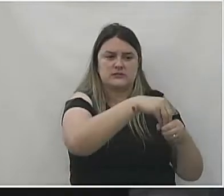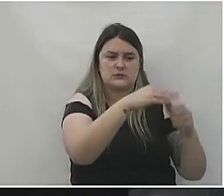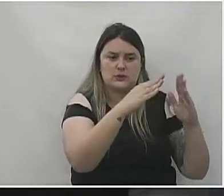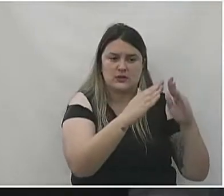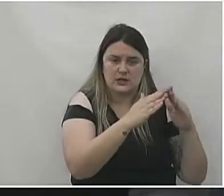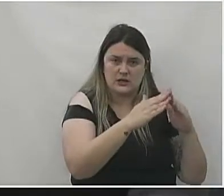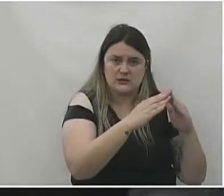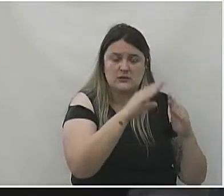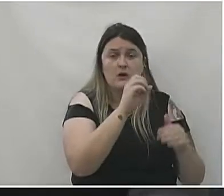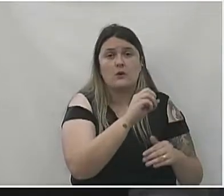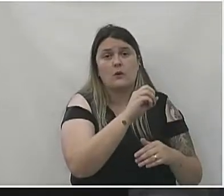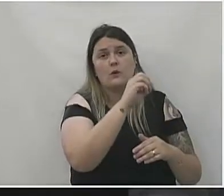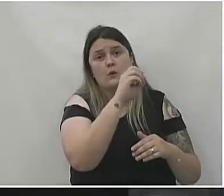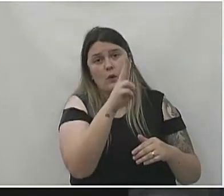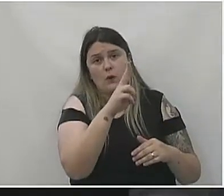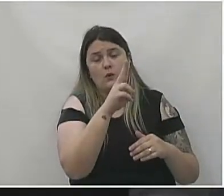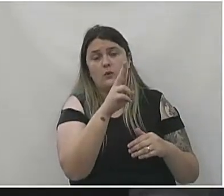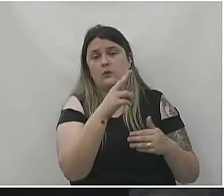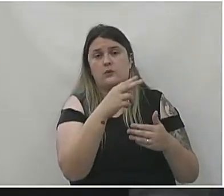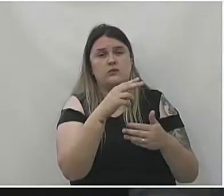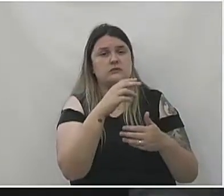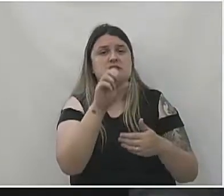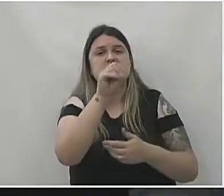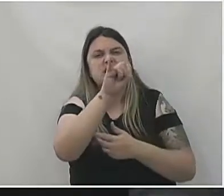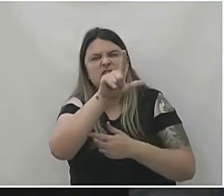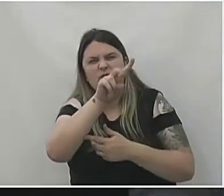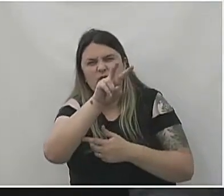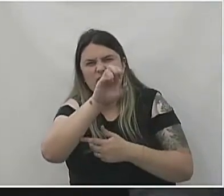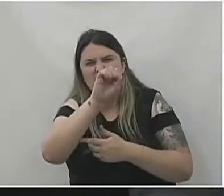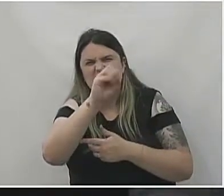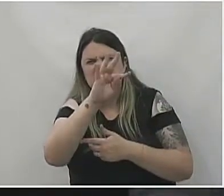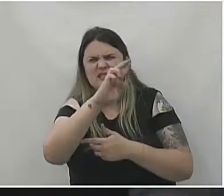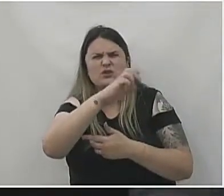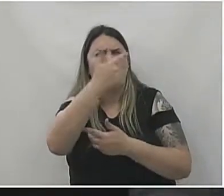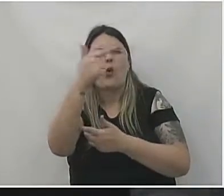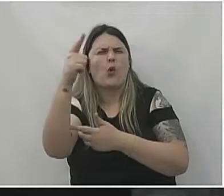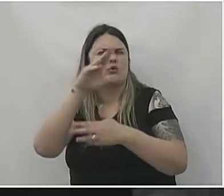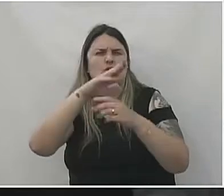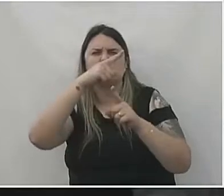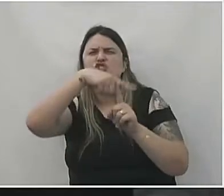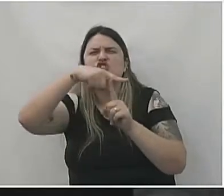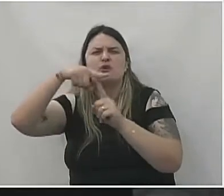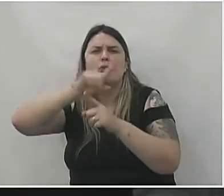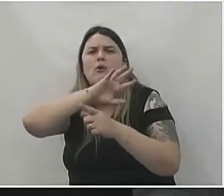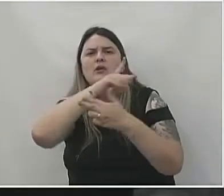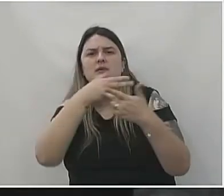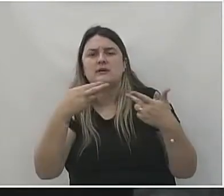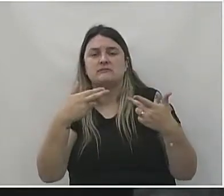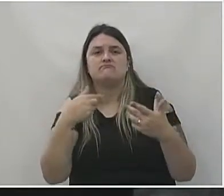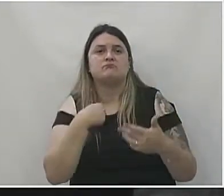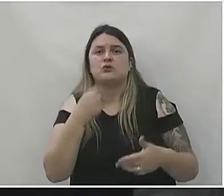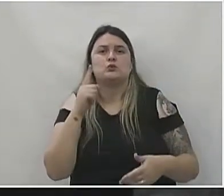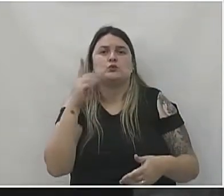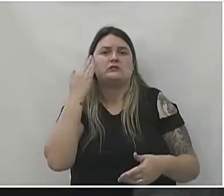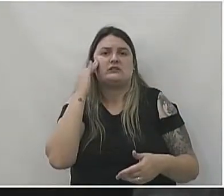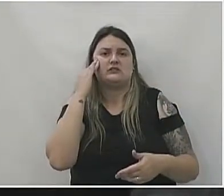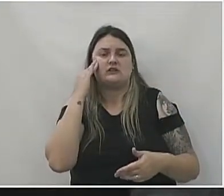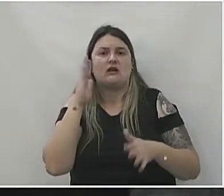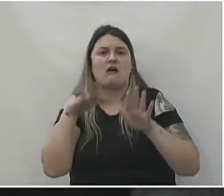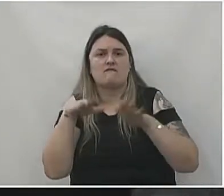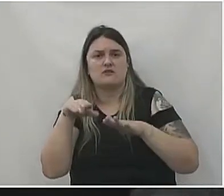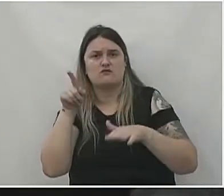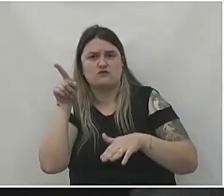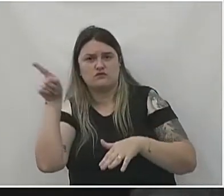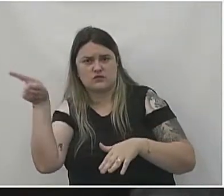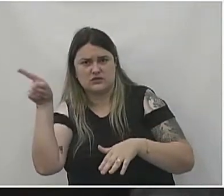ou domesticados, nativos ou exóticos. Então, como eu falei, né, vereador, eu não entendi se você às vezes estava